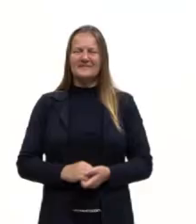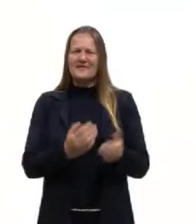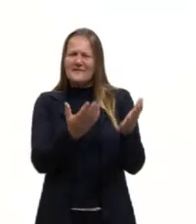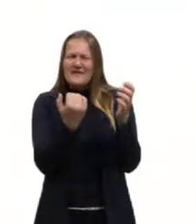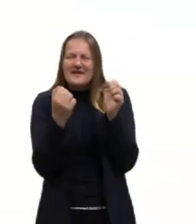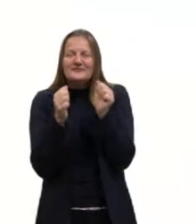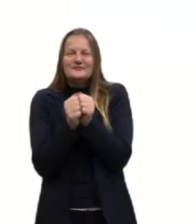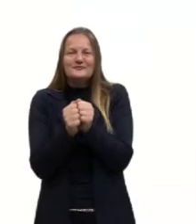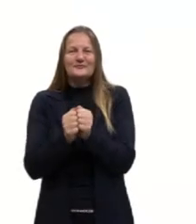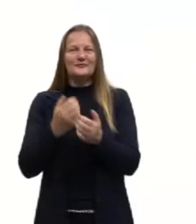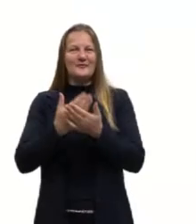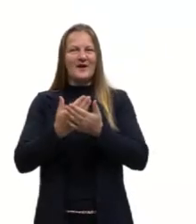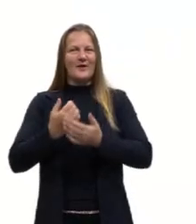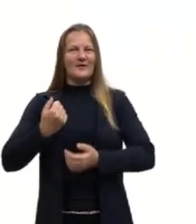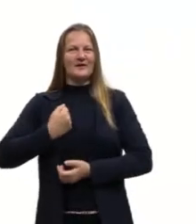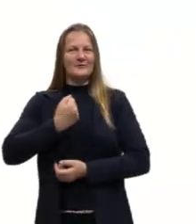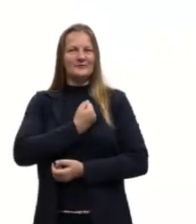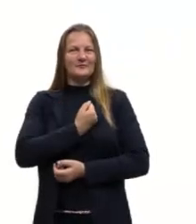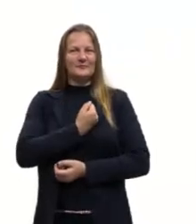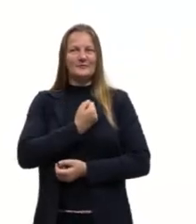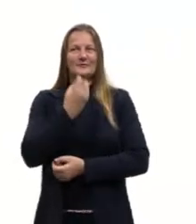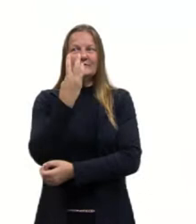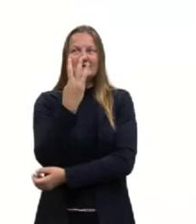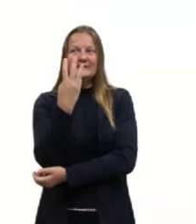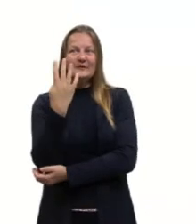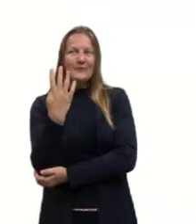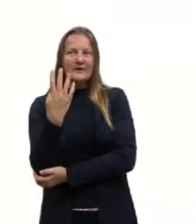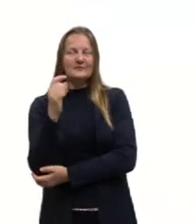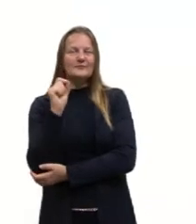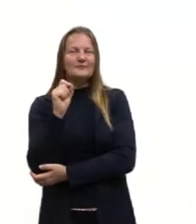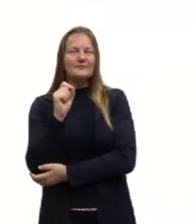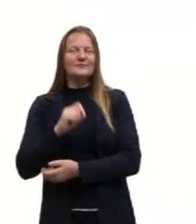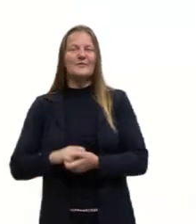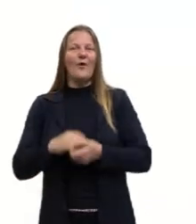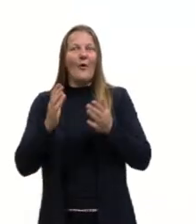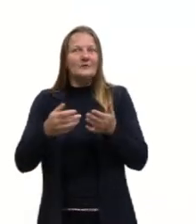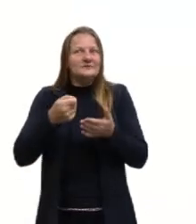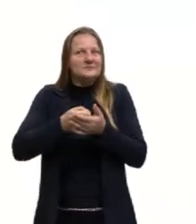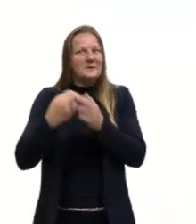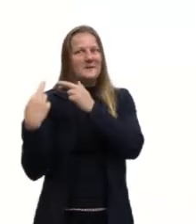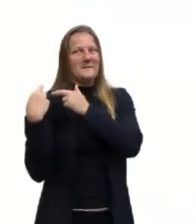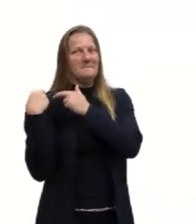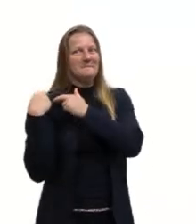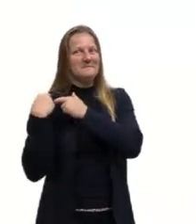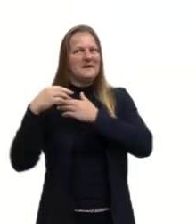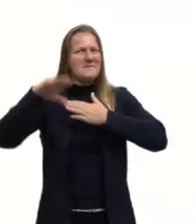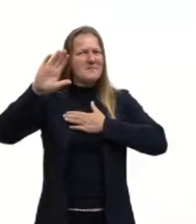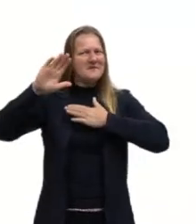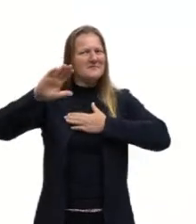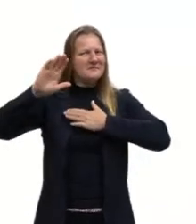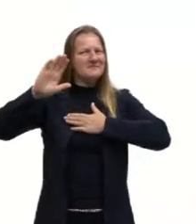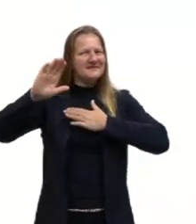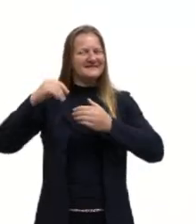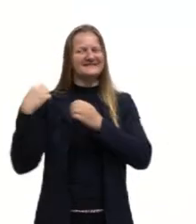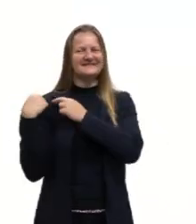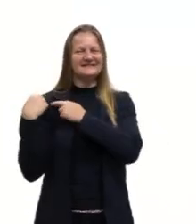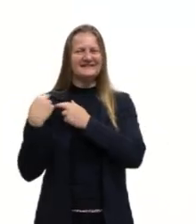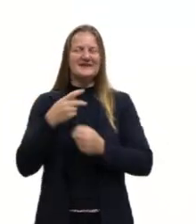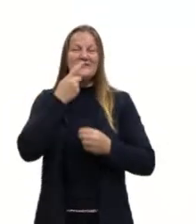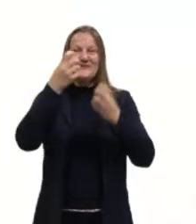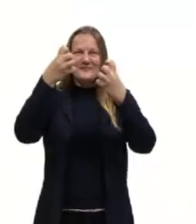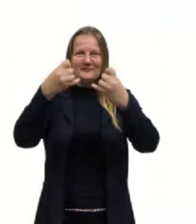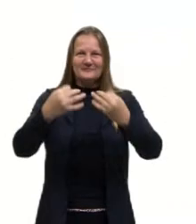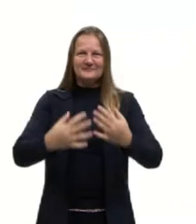hoje, de número 34. Hoje eu estou cumprindo várias promessas, né? Que eu falei para